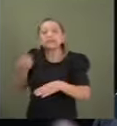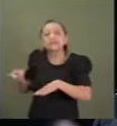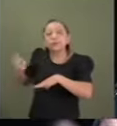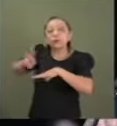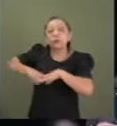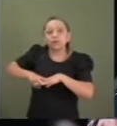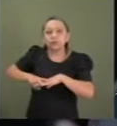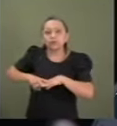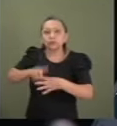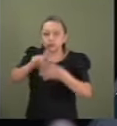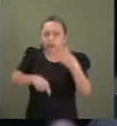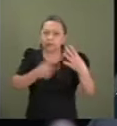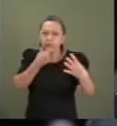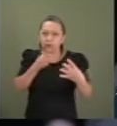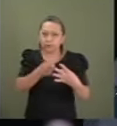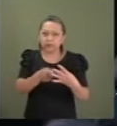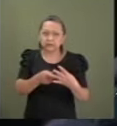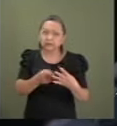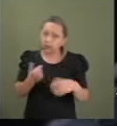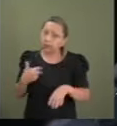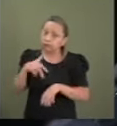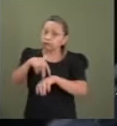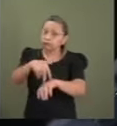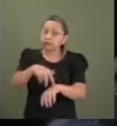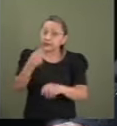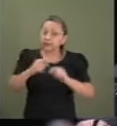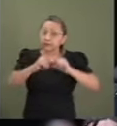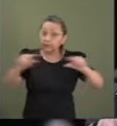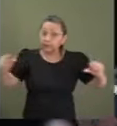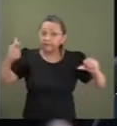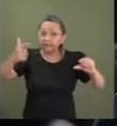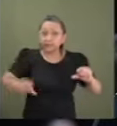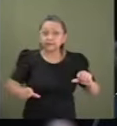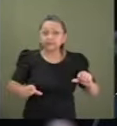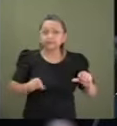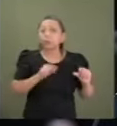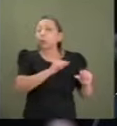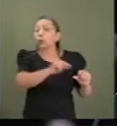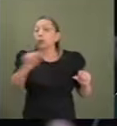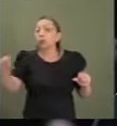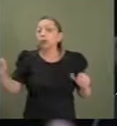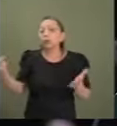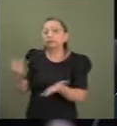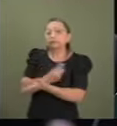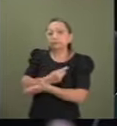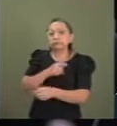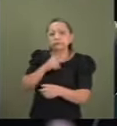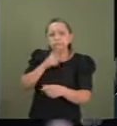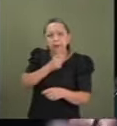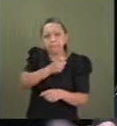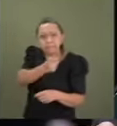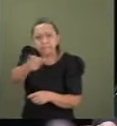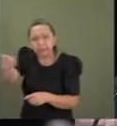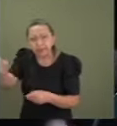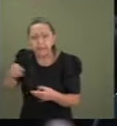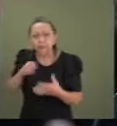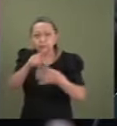E eu até falei na tribuna, eu vou repetir a frase, os que cometeram o ato de dar os tiros nos quatro